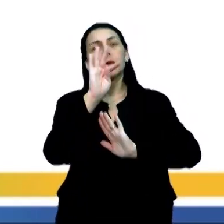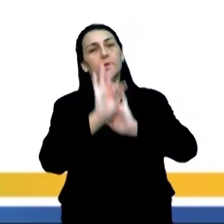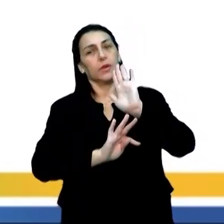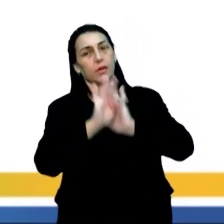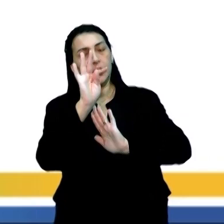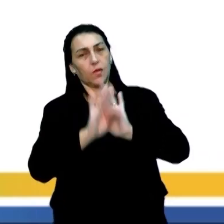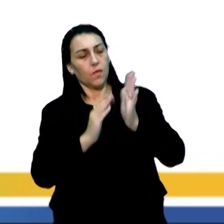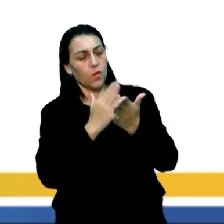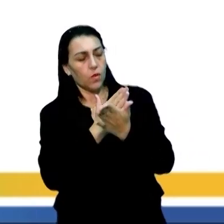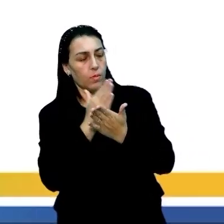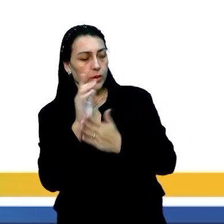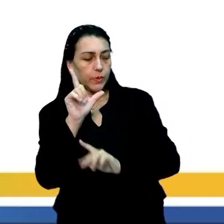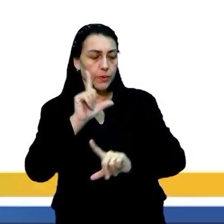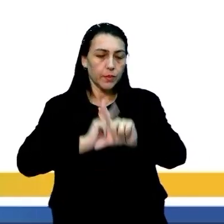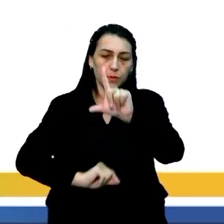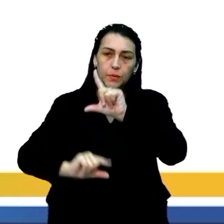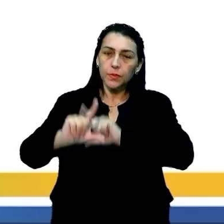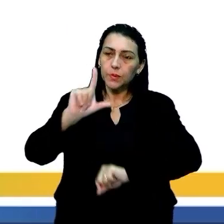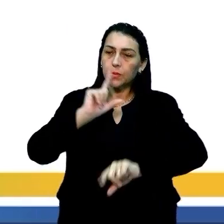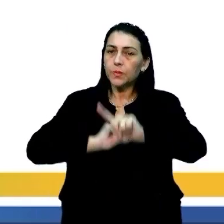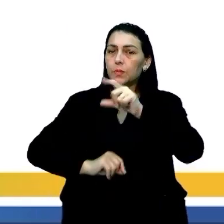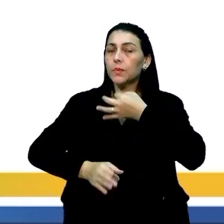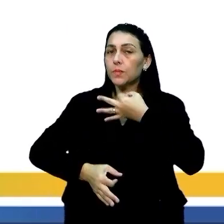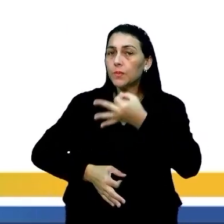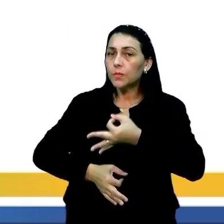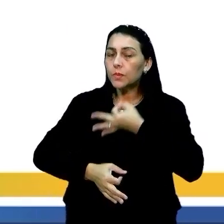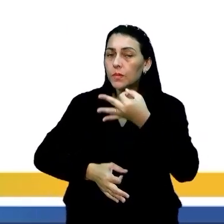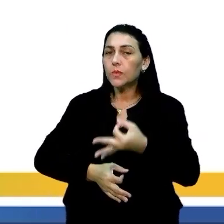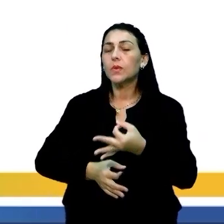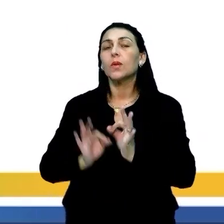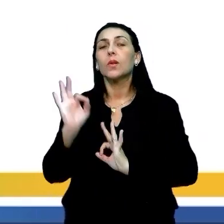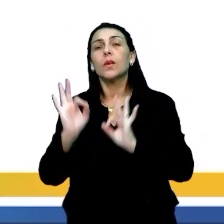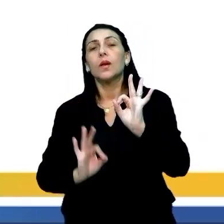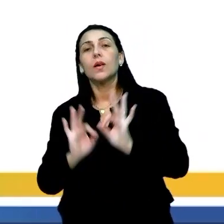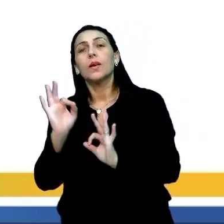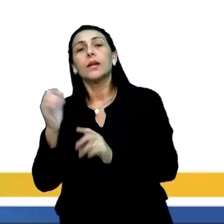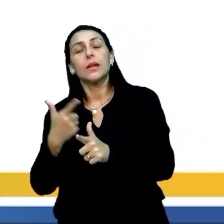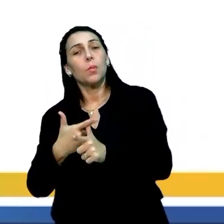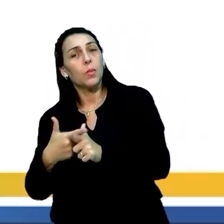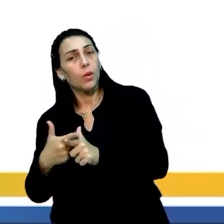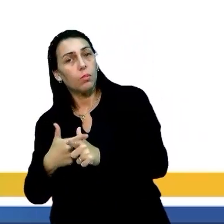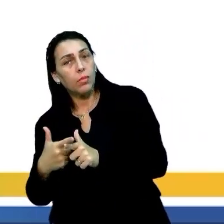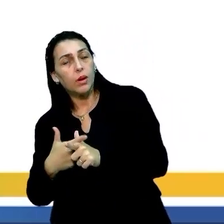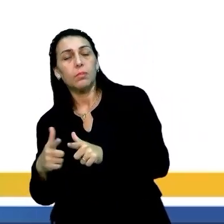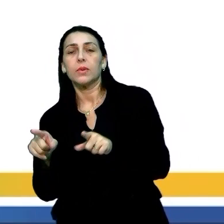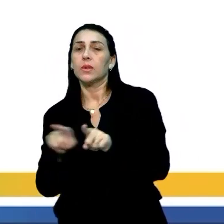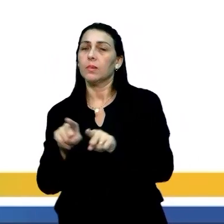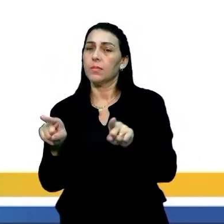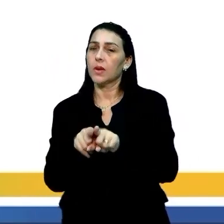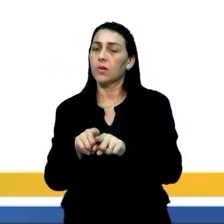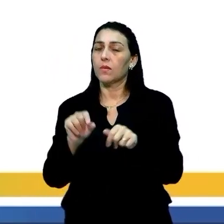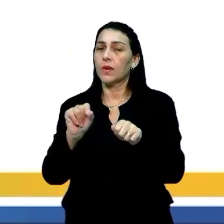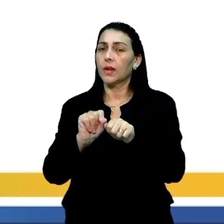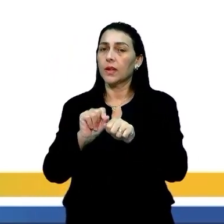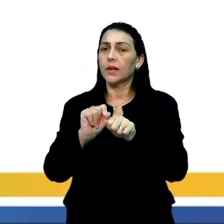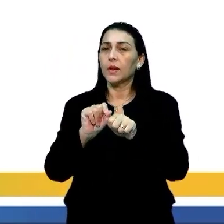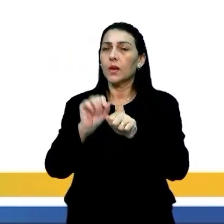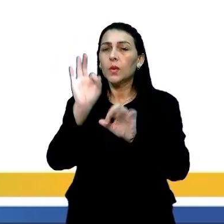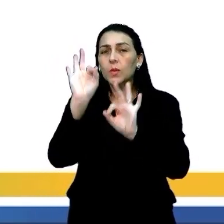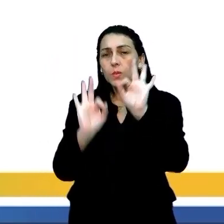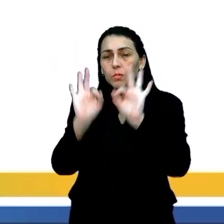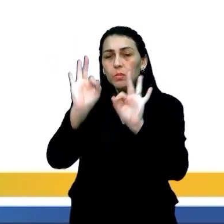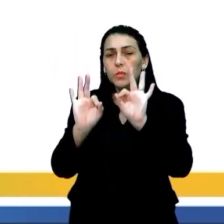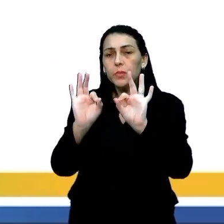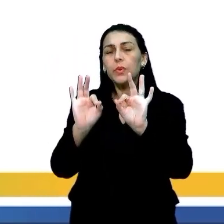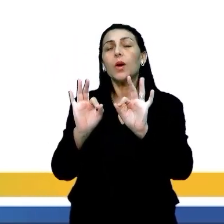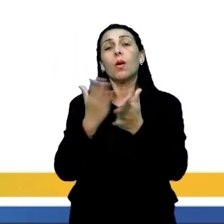Eu vou começar a selecionar os argumentos, eu vou organizar a problemática, e aí eu vou criar um esqueleto para eu começar